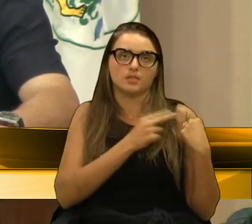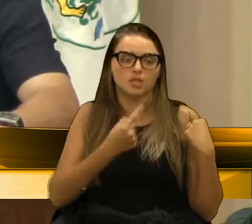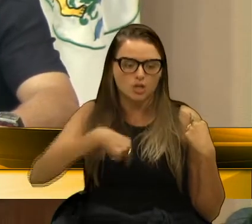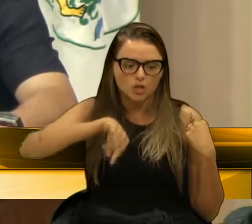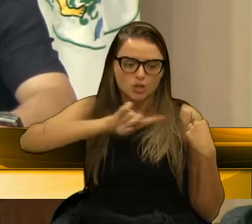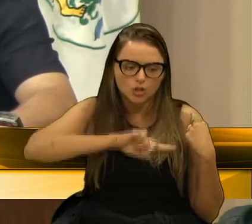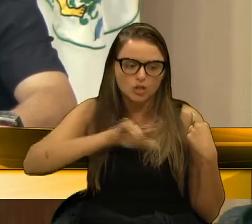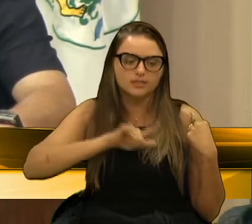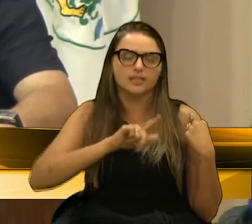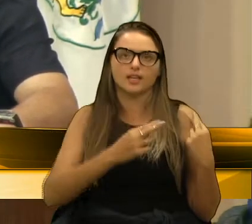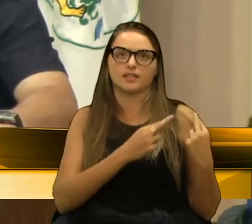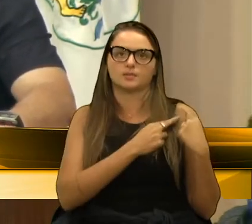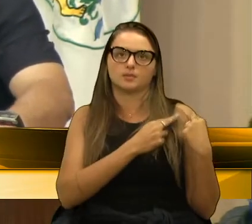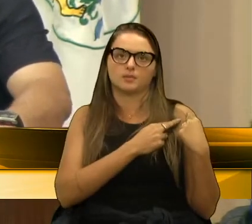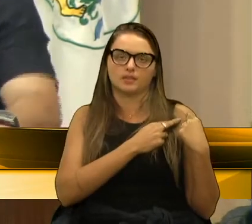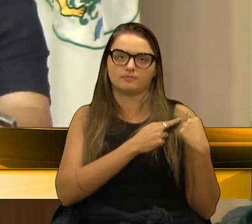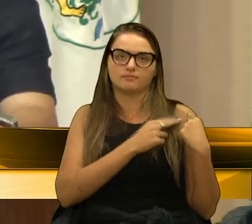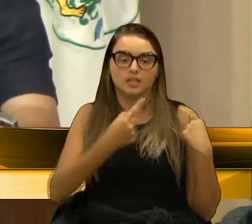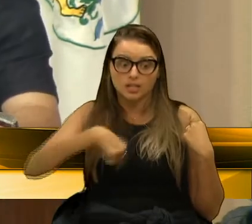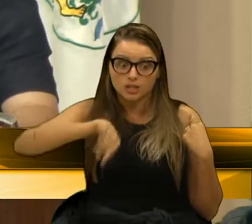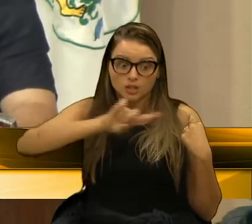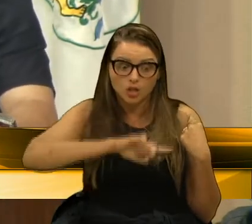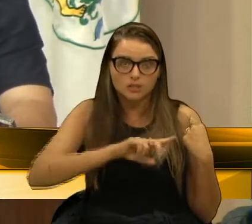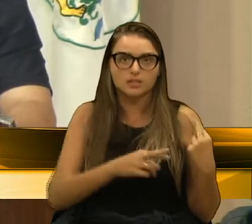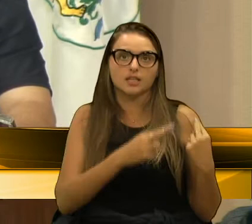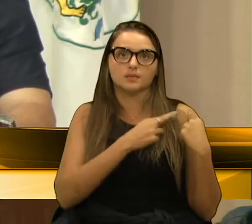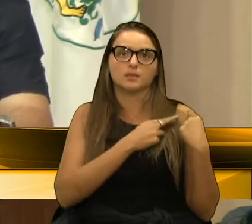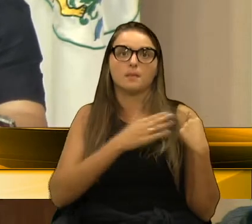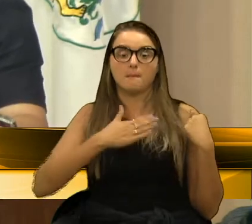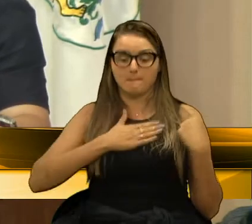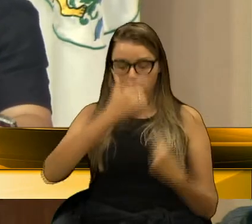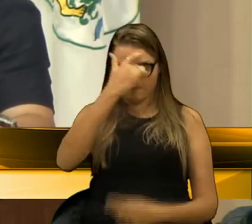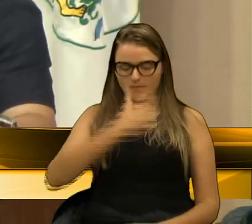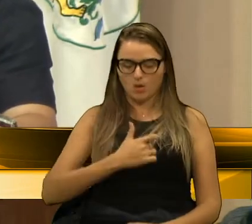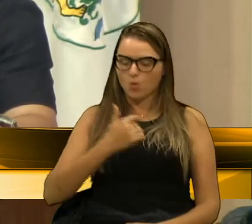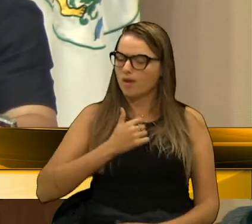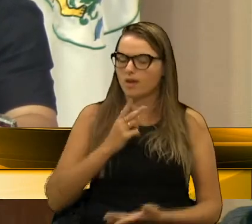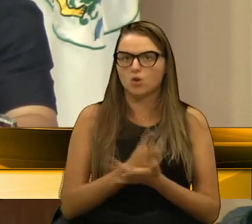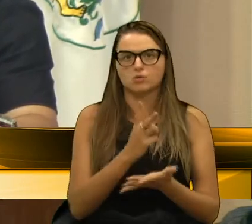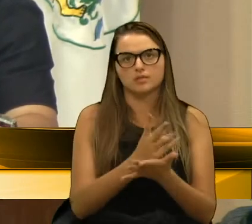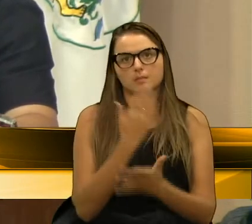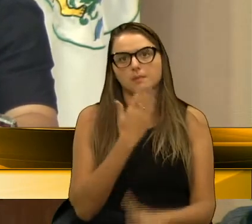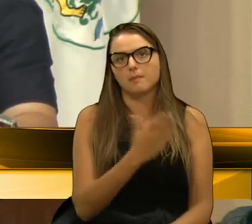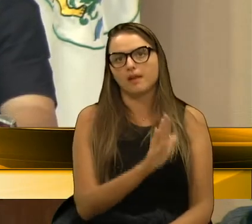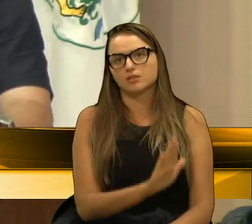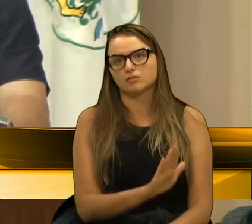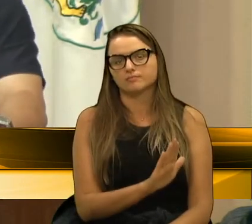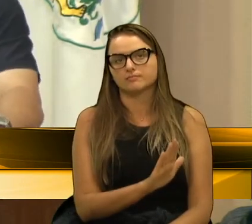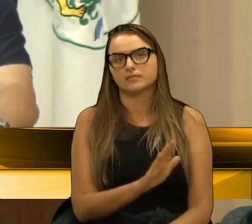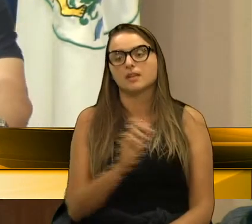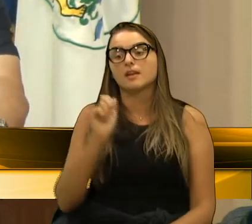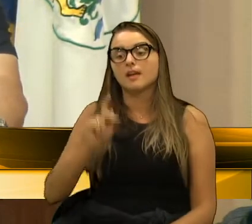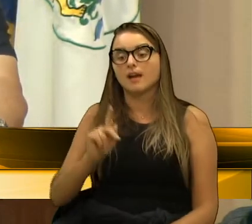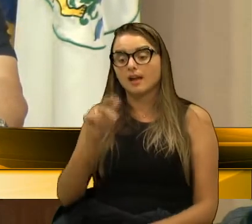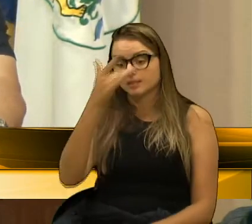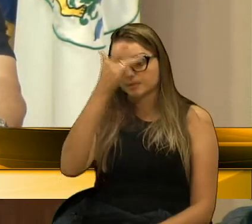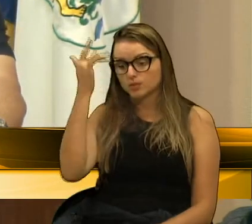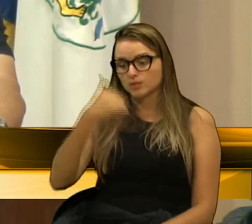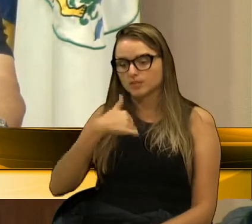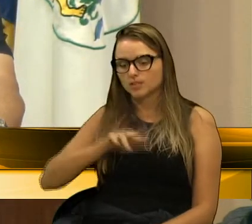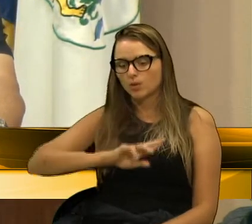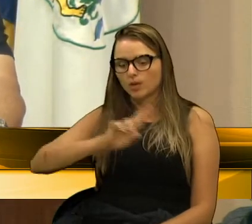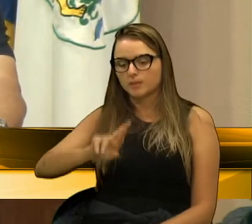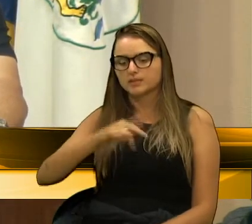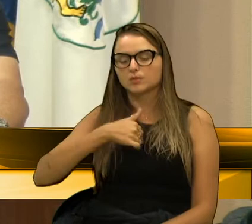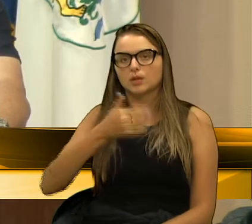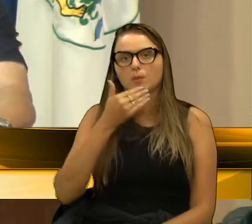responsabilidades e a responsabilidade do meu pessoal, eu vou lá e cobro. Quem eu represento, eu vou lá e